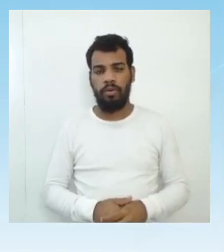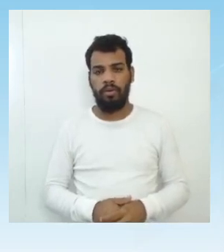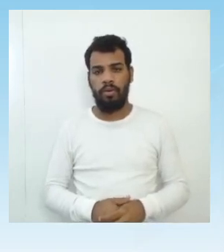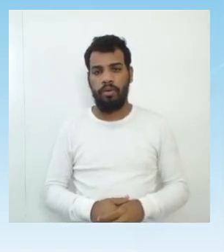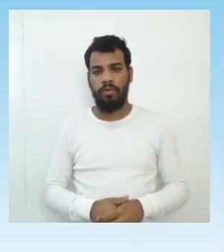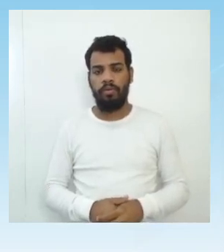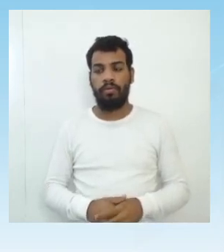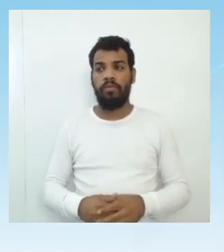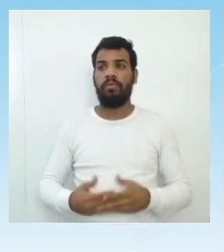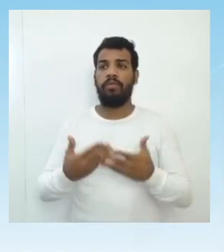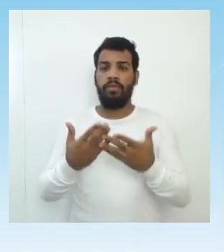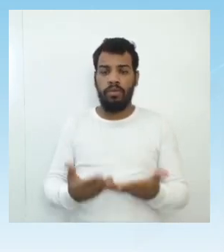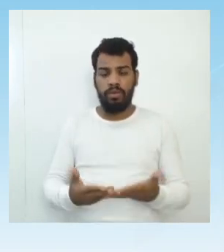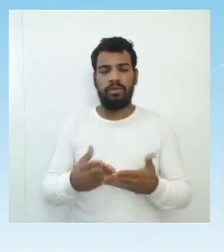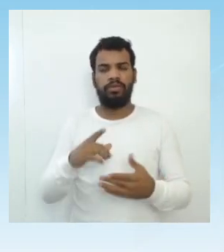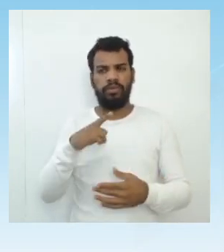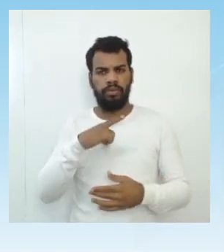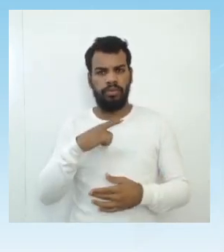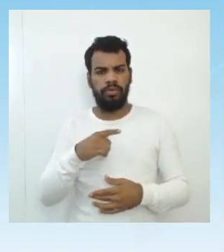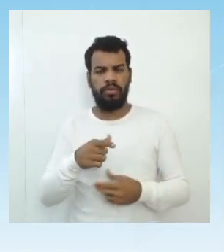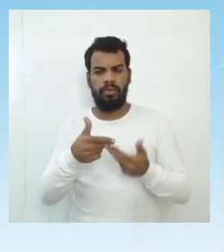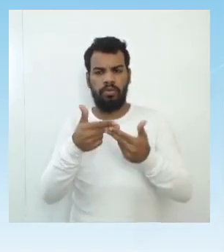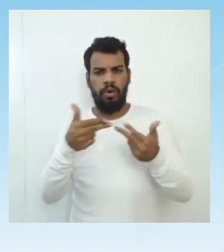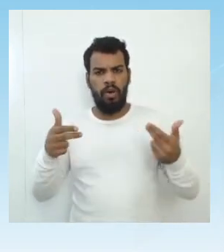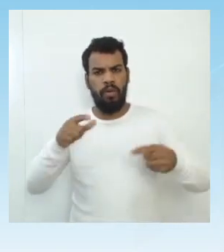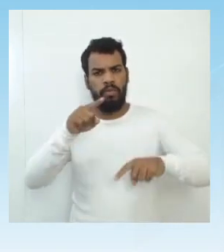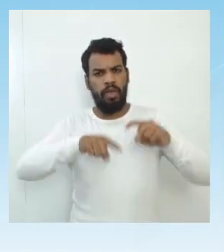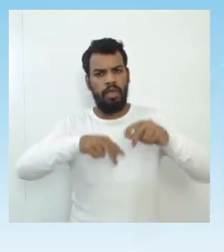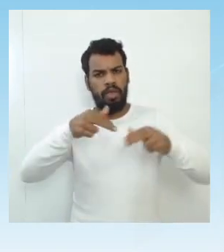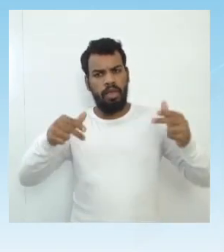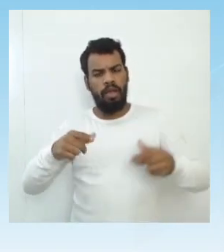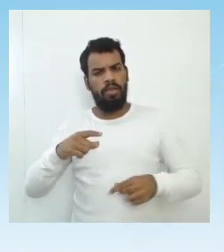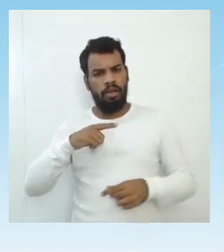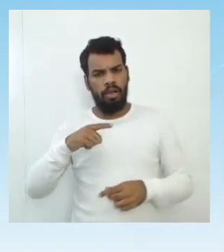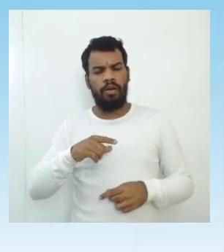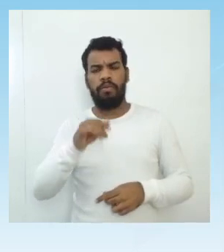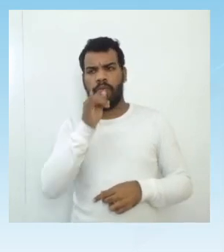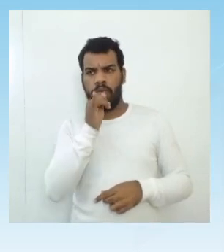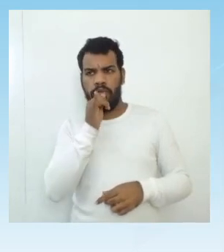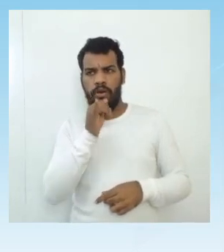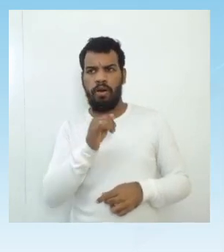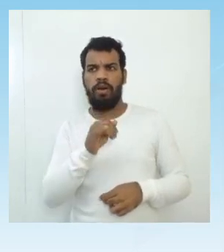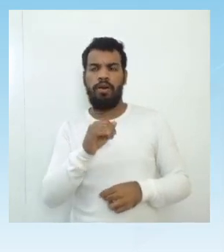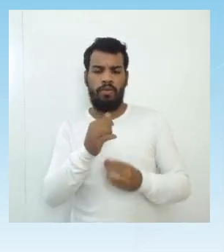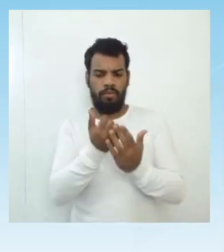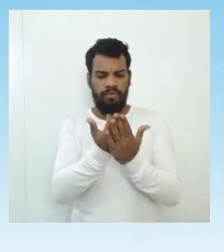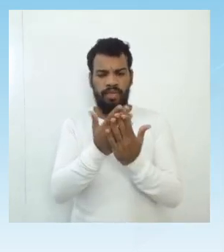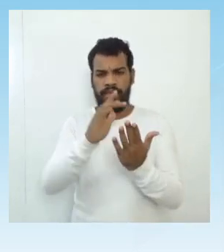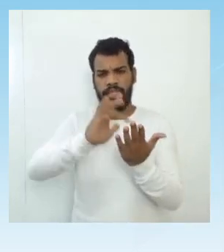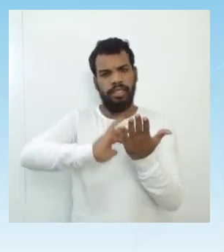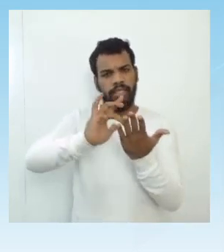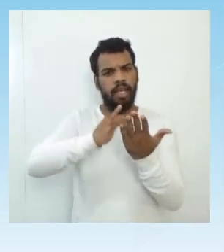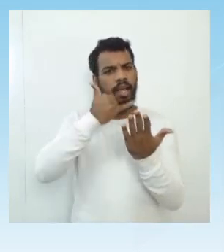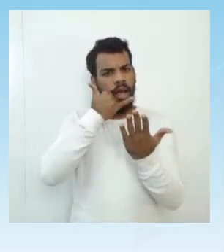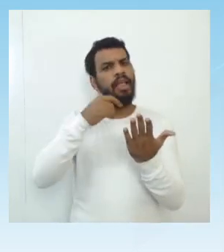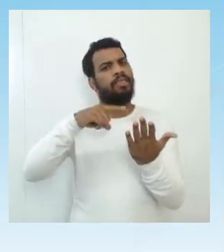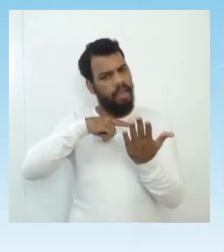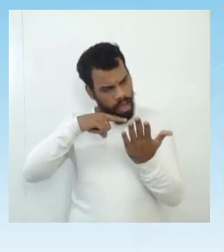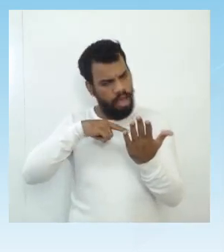estar presentes em vários equipamentos eletrônicos, como telas de celulares e também alguns